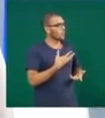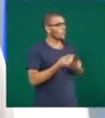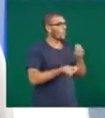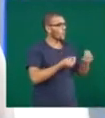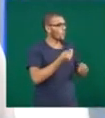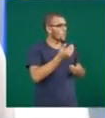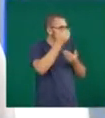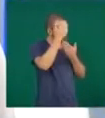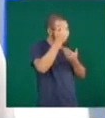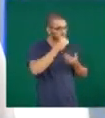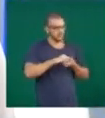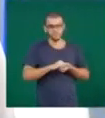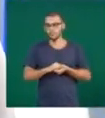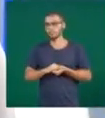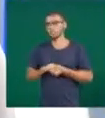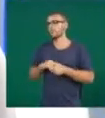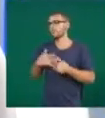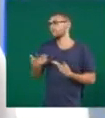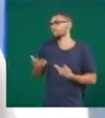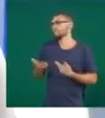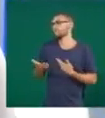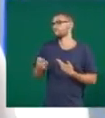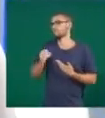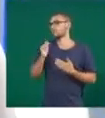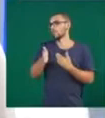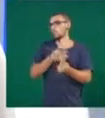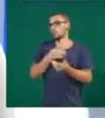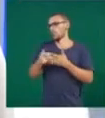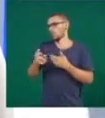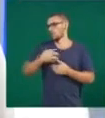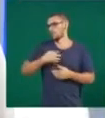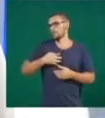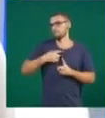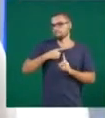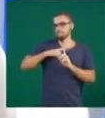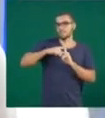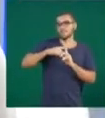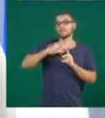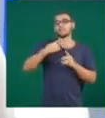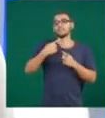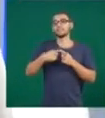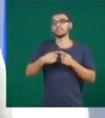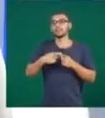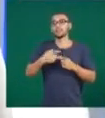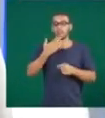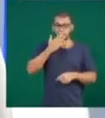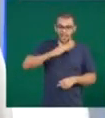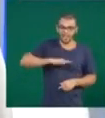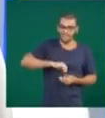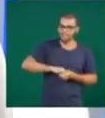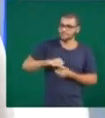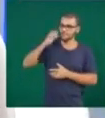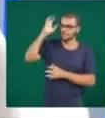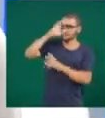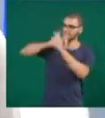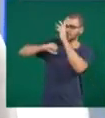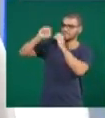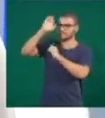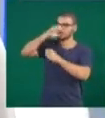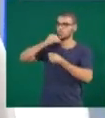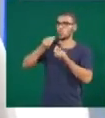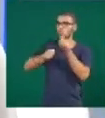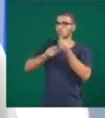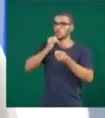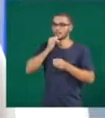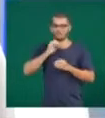Sim, claro. E os sentimentos, qualquer sentimento positivo, né? As crianças aprendem por padrões que